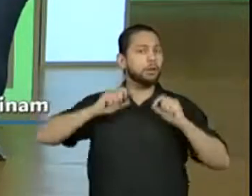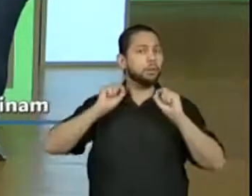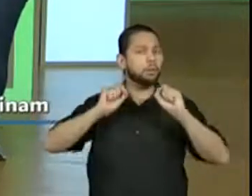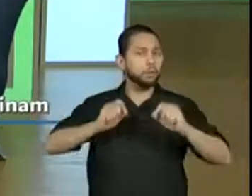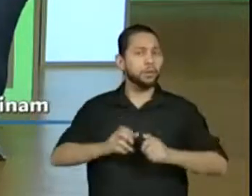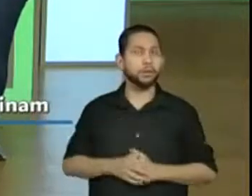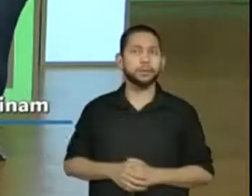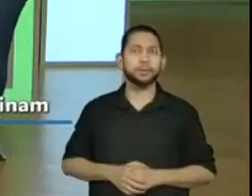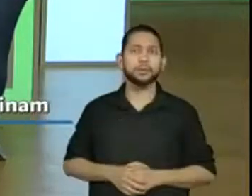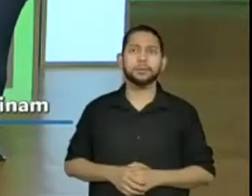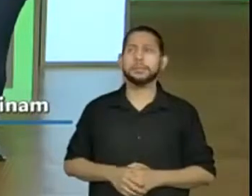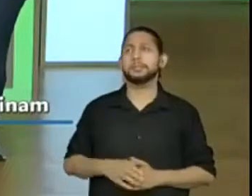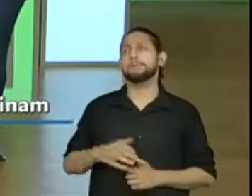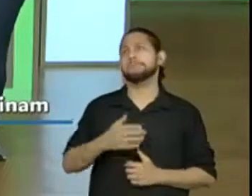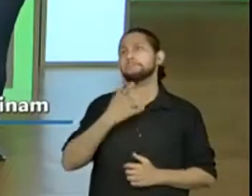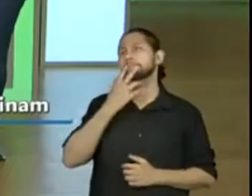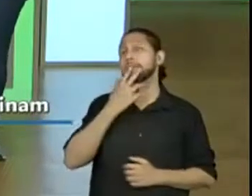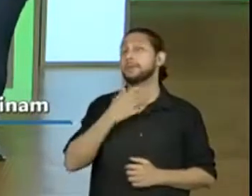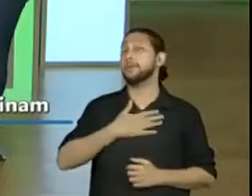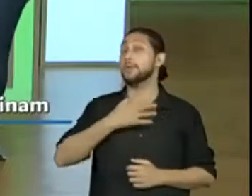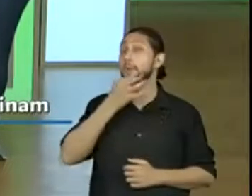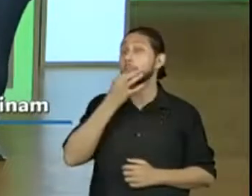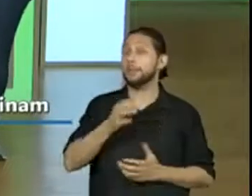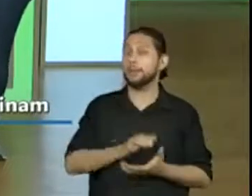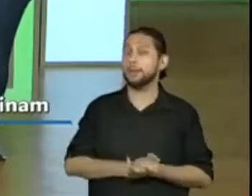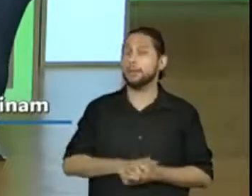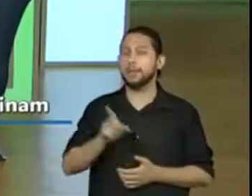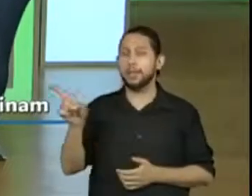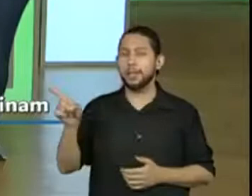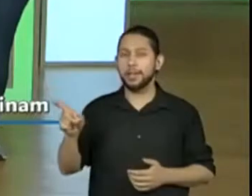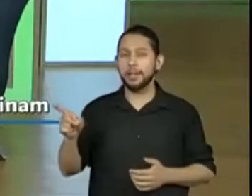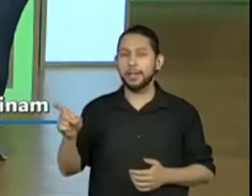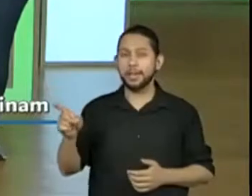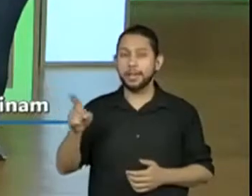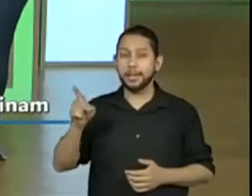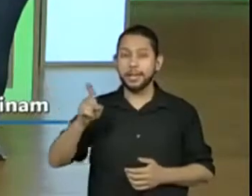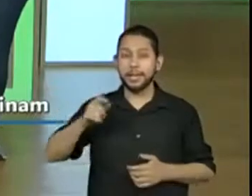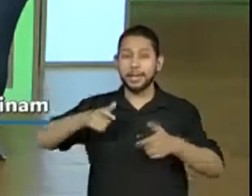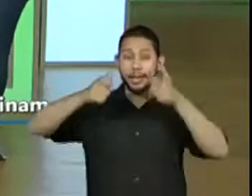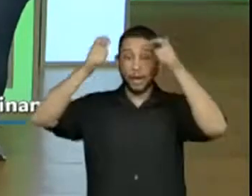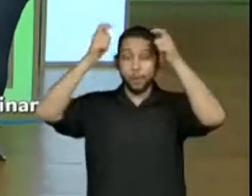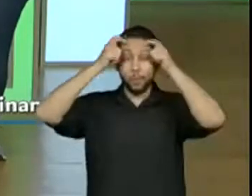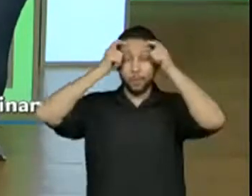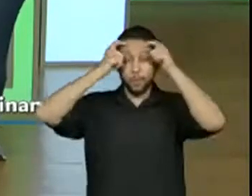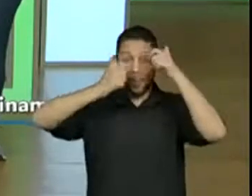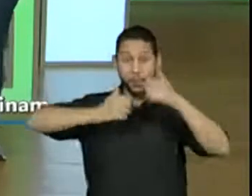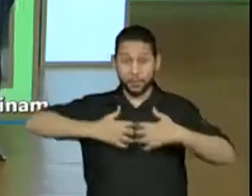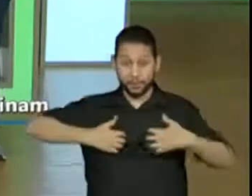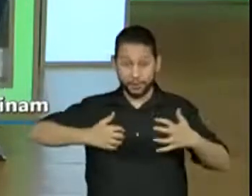diria... O que vocês acham da gente dizer que era um rei sério? Assim.